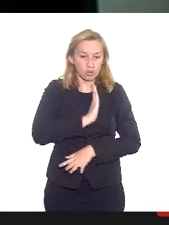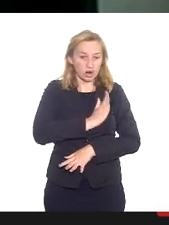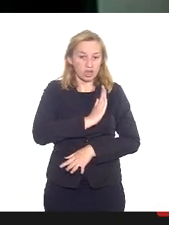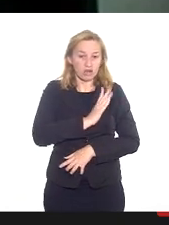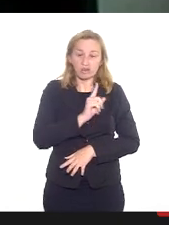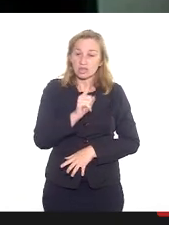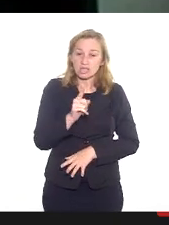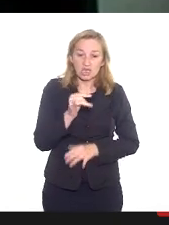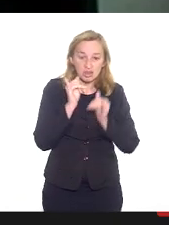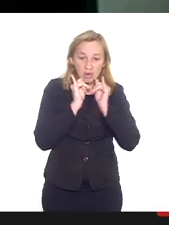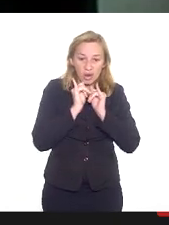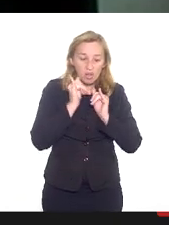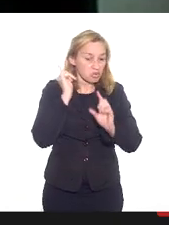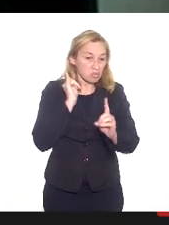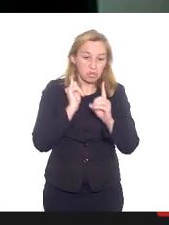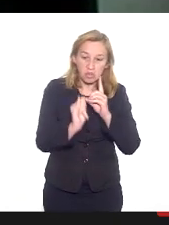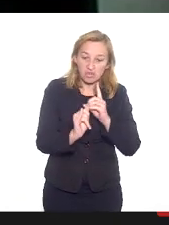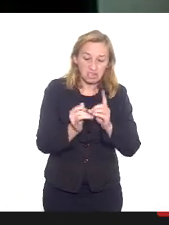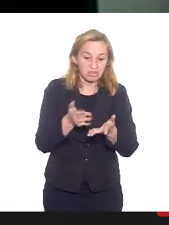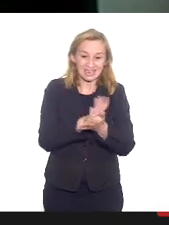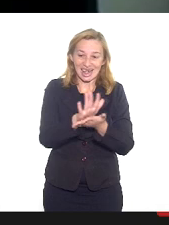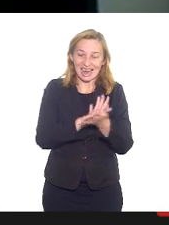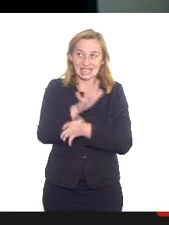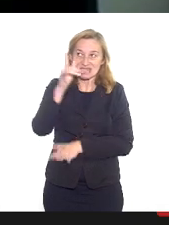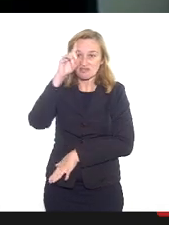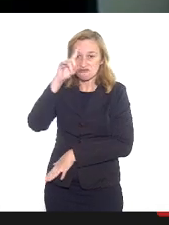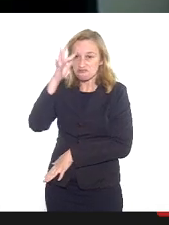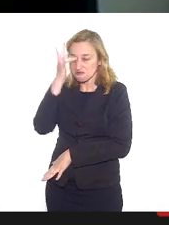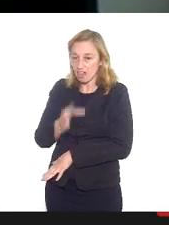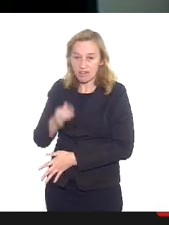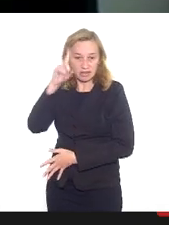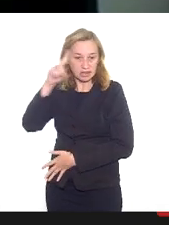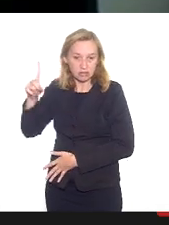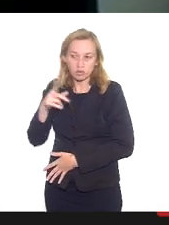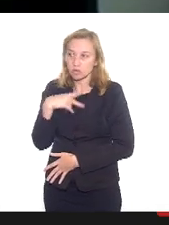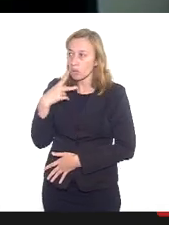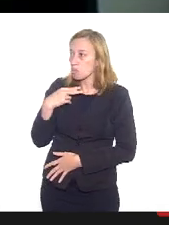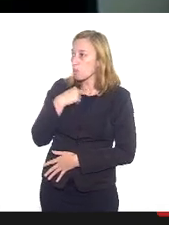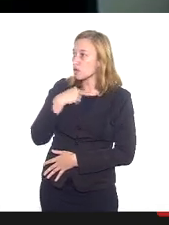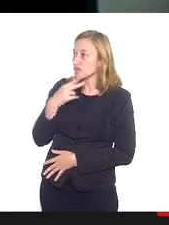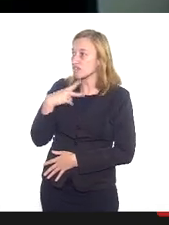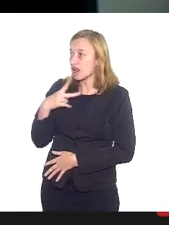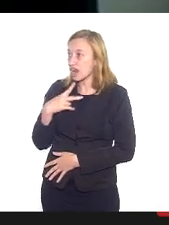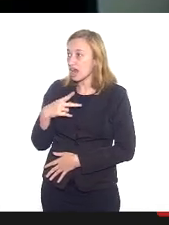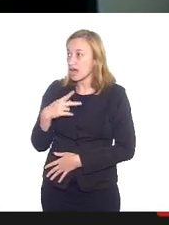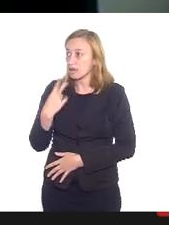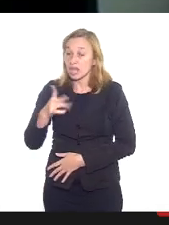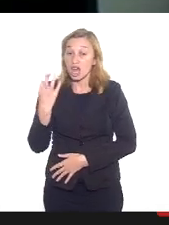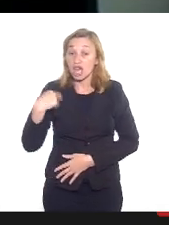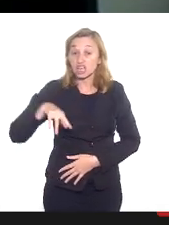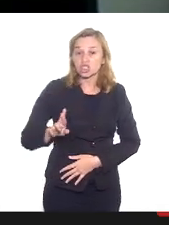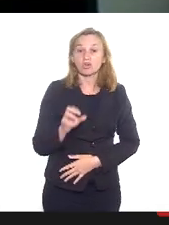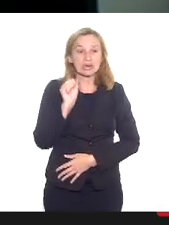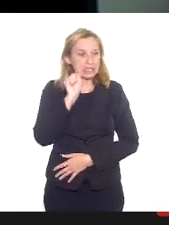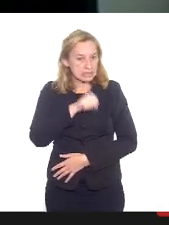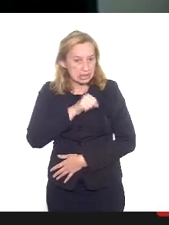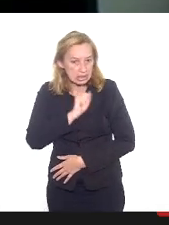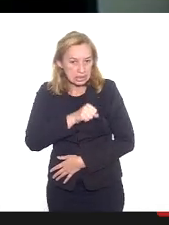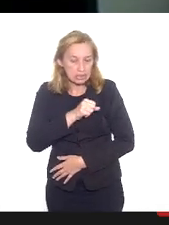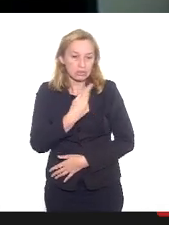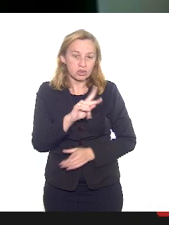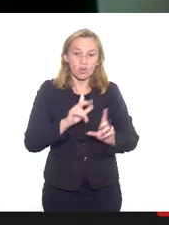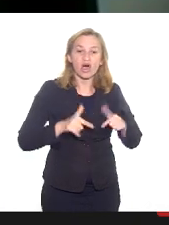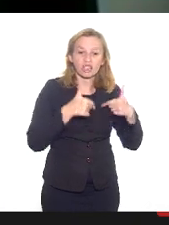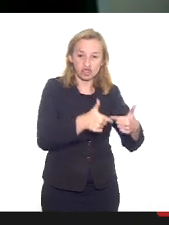não professa a fé em Deus. Então, essas pessoas não podem ser identificadas pela sua religião e sim pelo seu